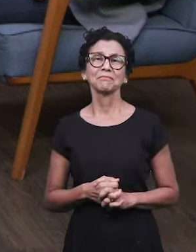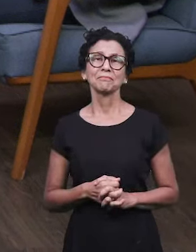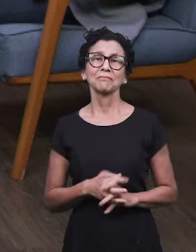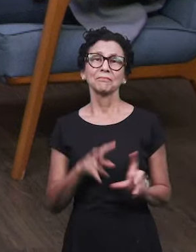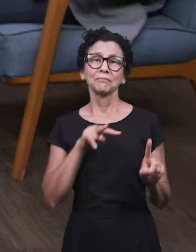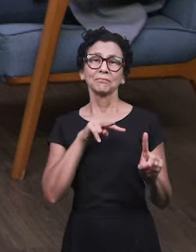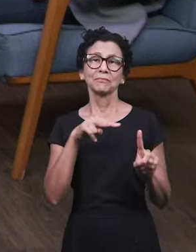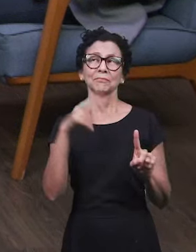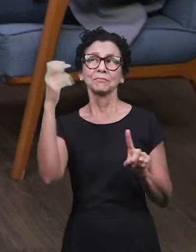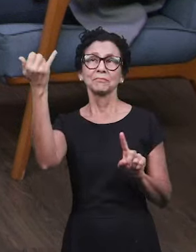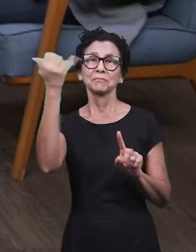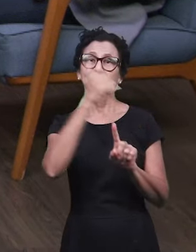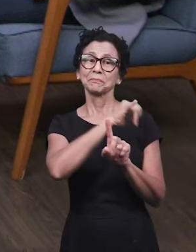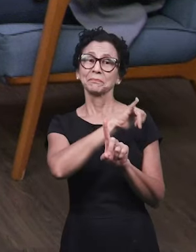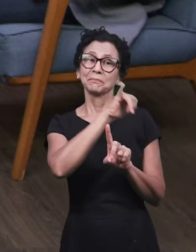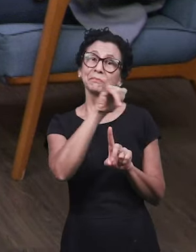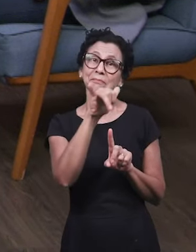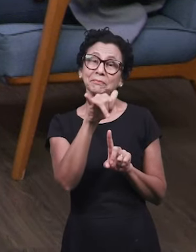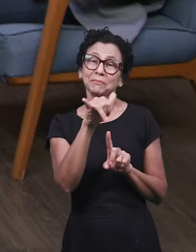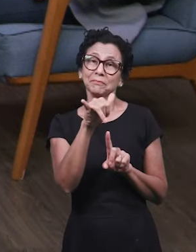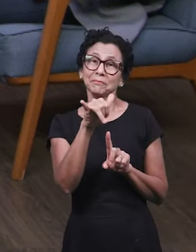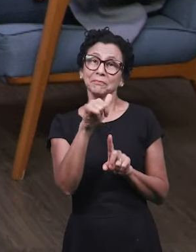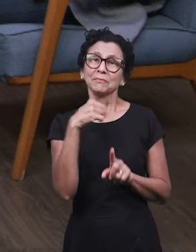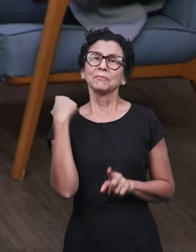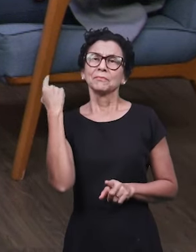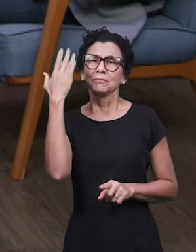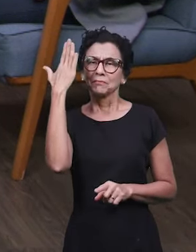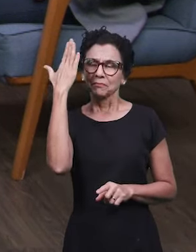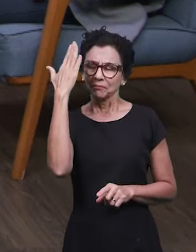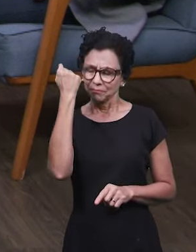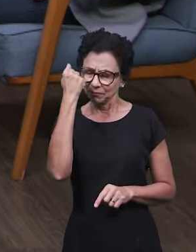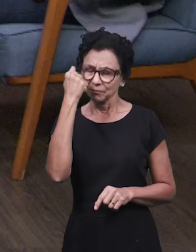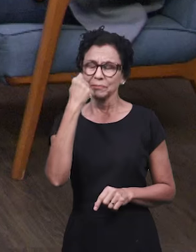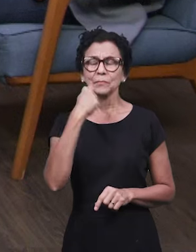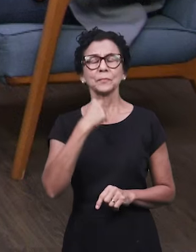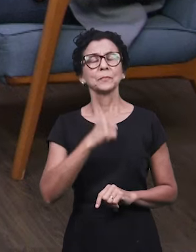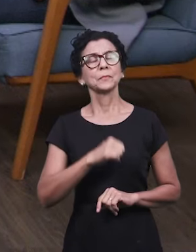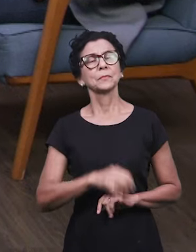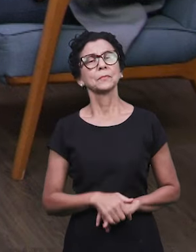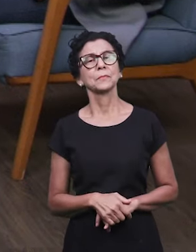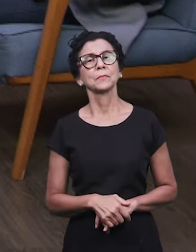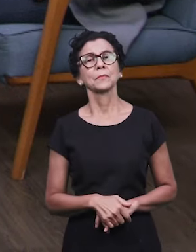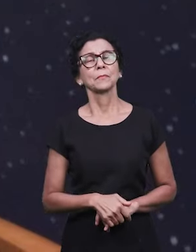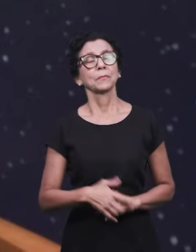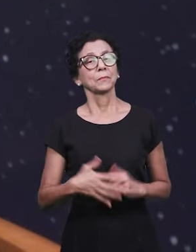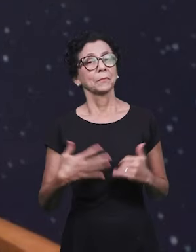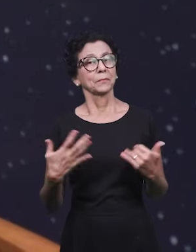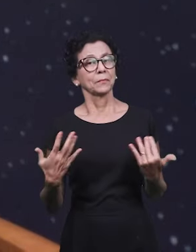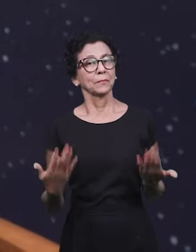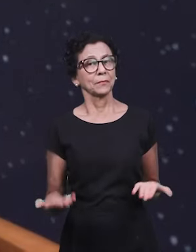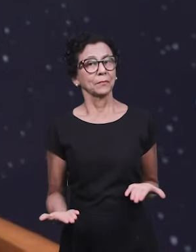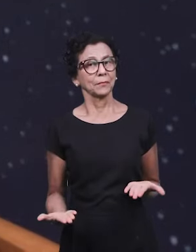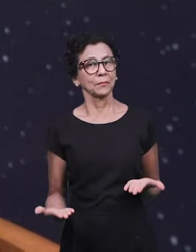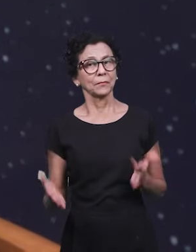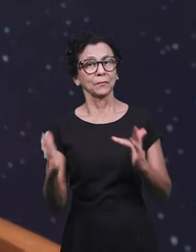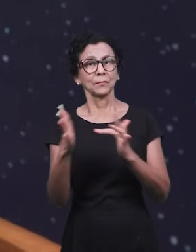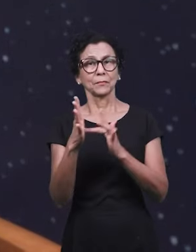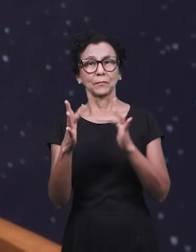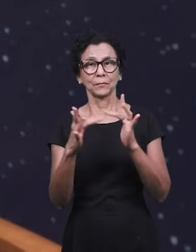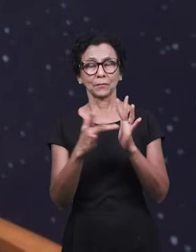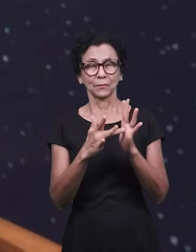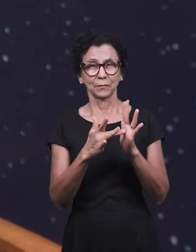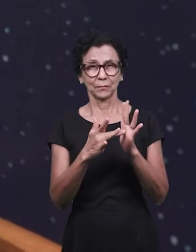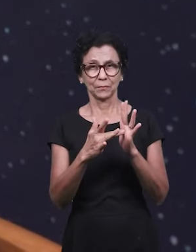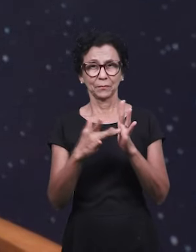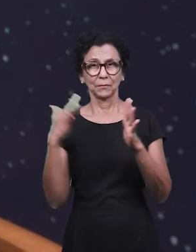do ponto de vista profético, nós temos vivido isso, porque diz respeito tanto ao governo do Senhor Jesus ao longo